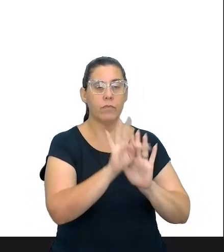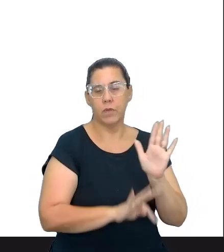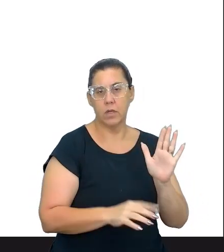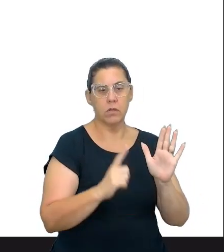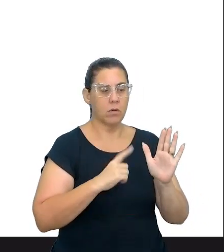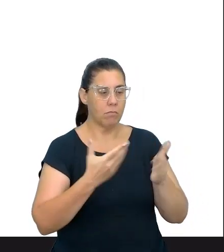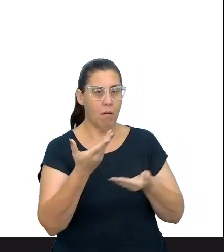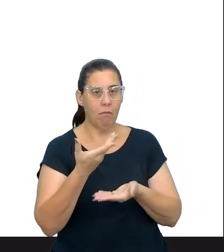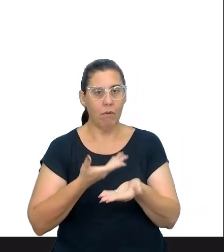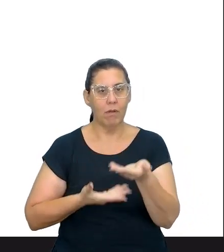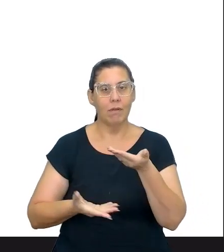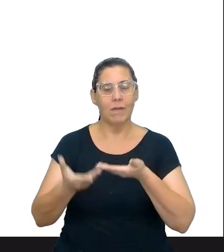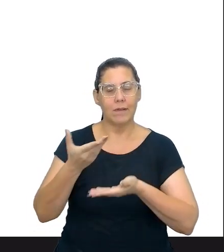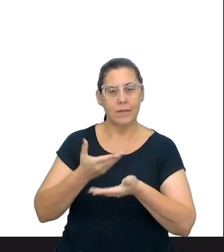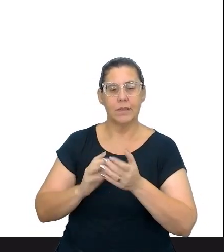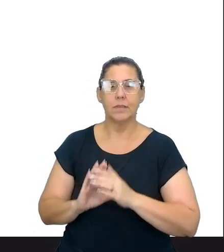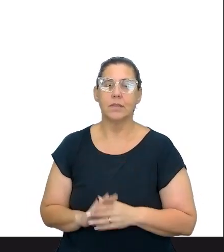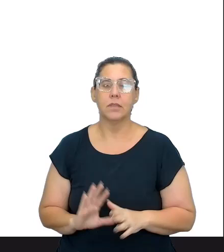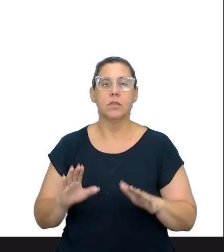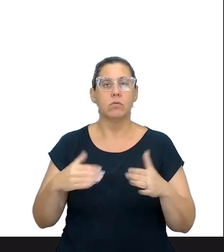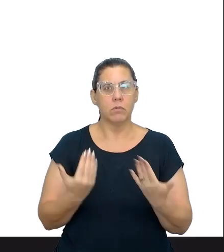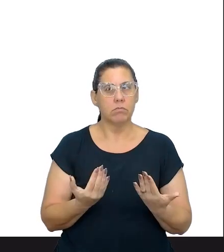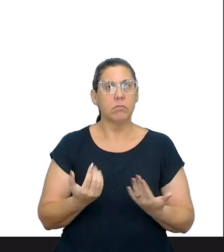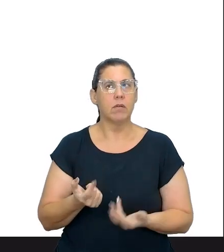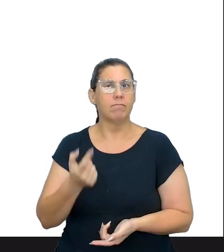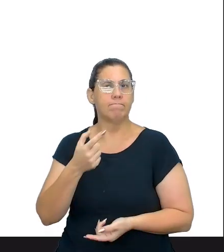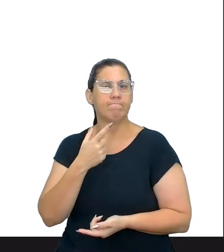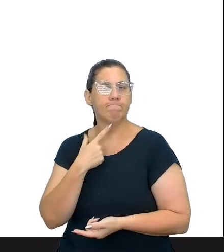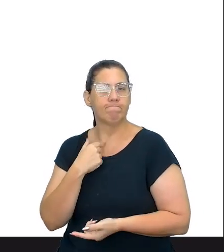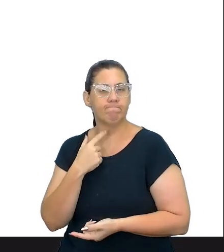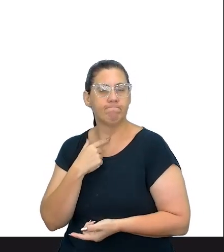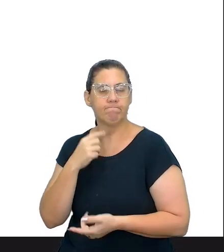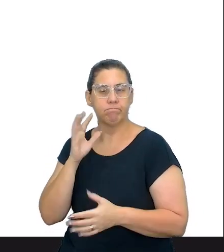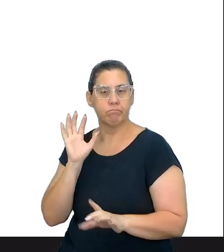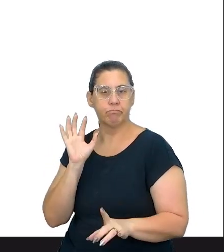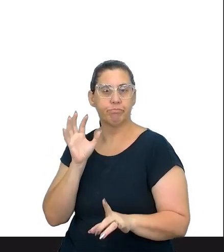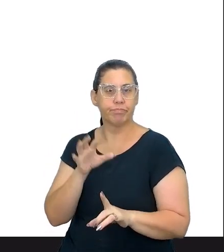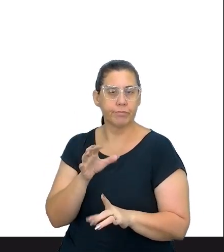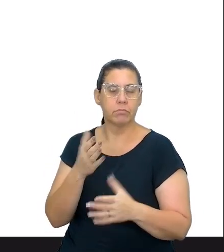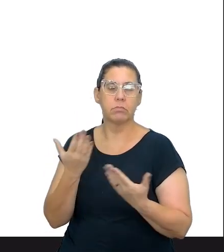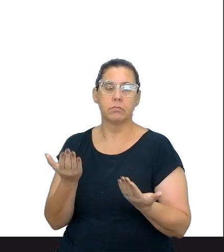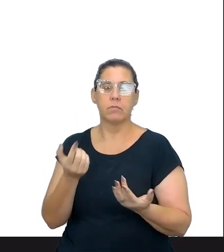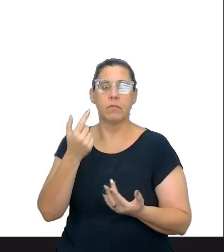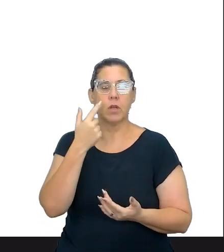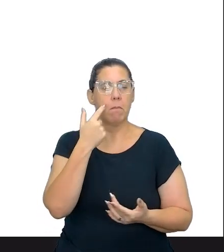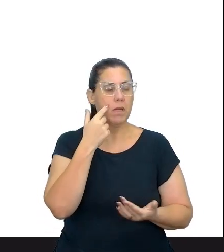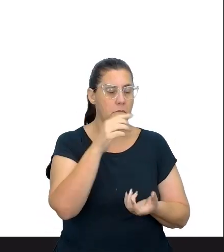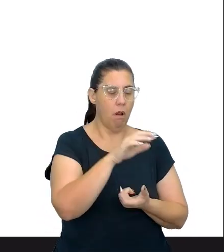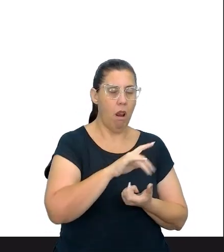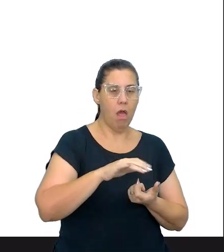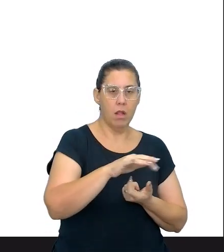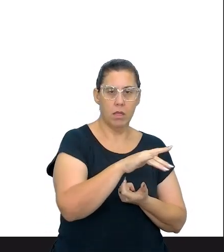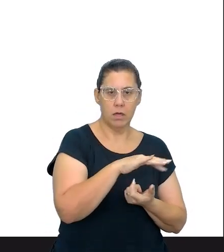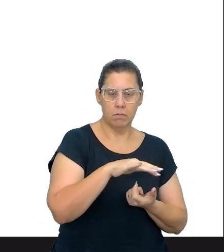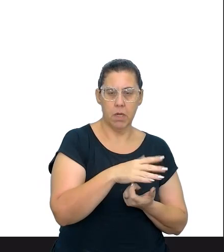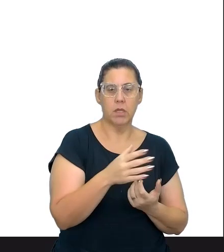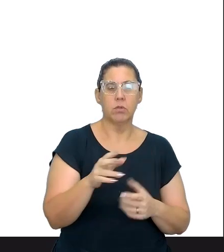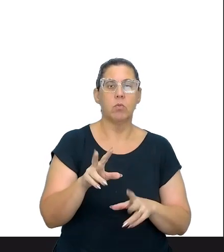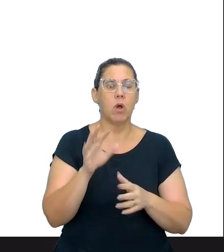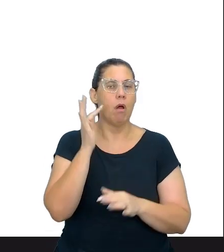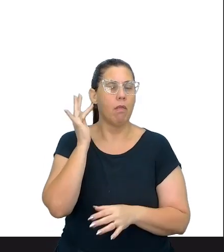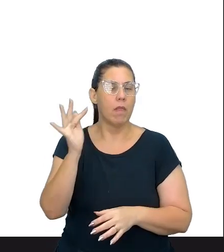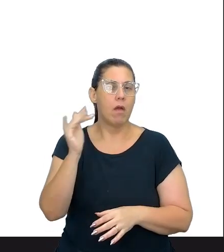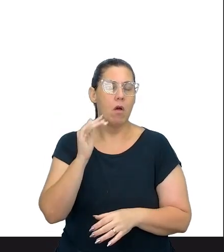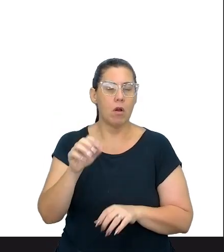quê? Uma interação, quando há uma intencionalidade. Então, se a gente está falando de letramento, essa acepção teórica da